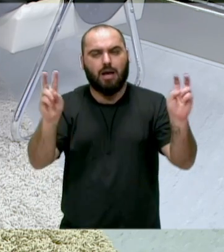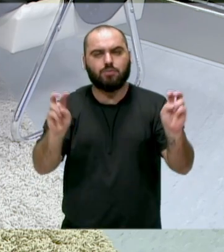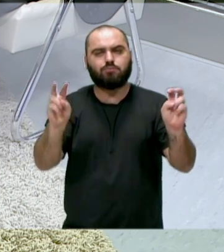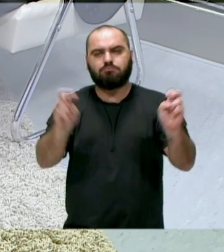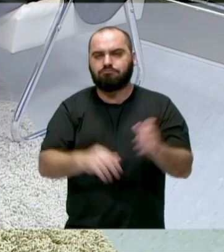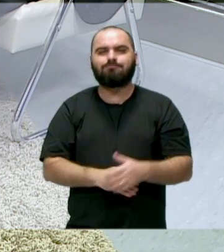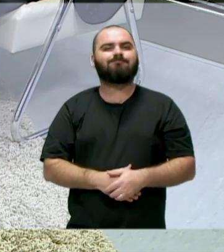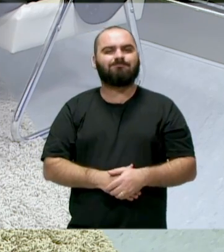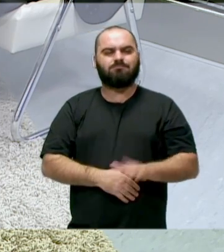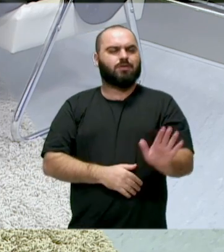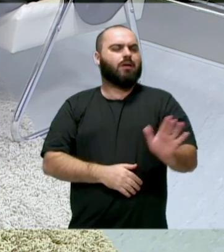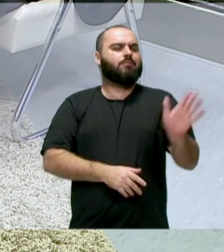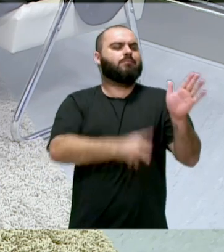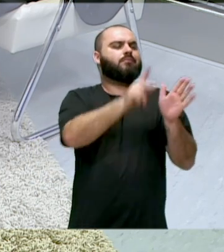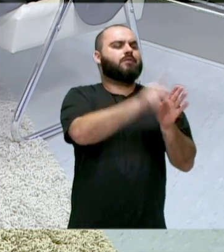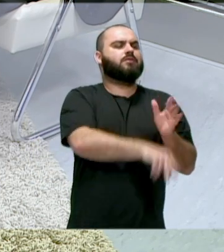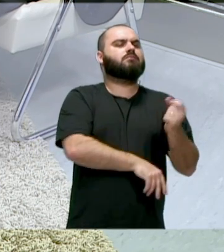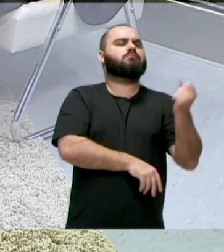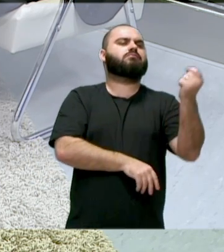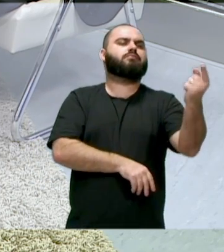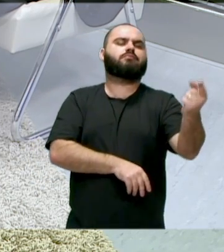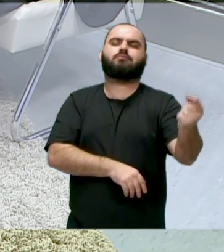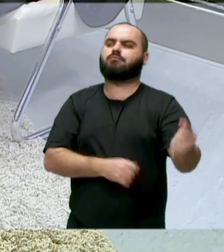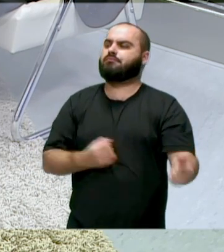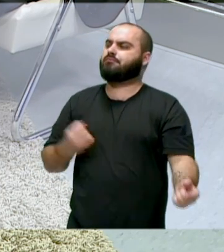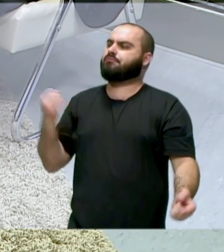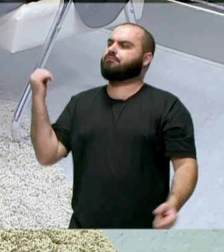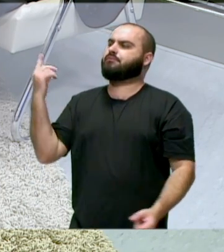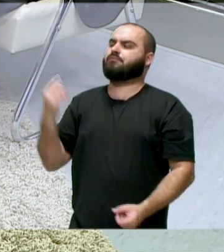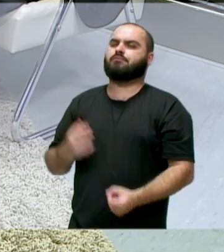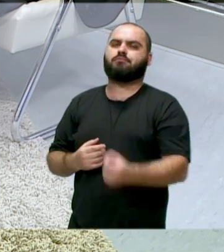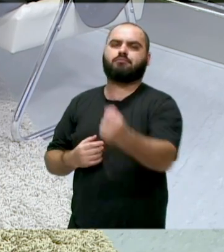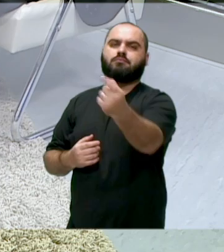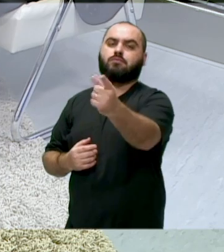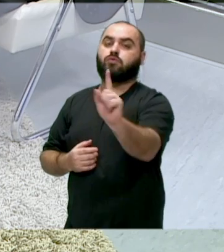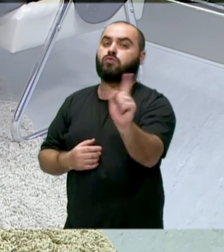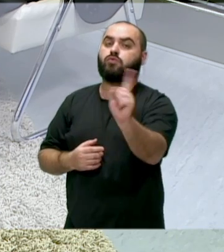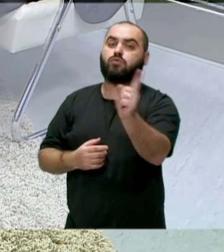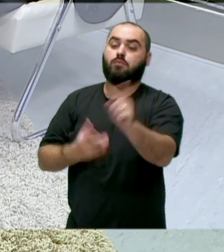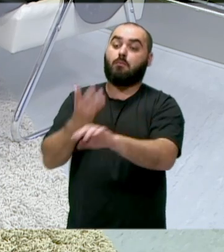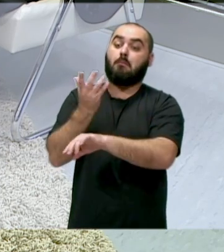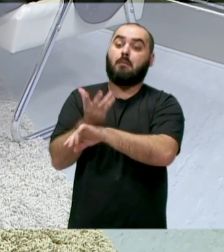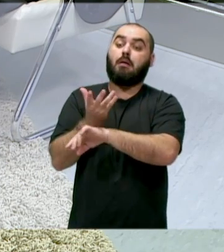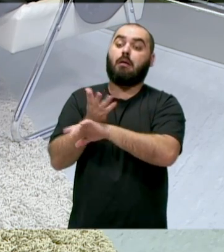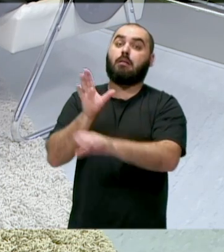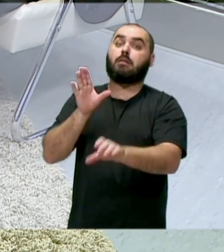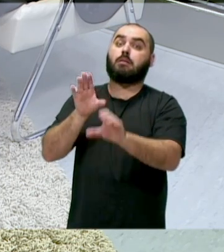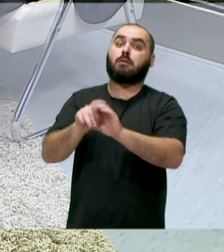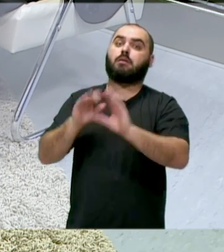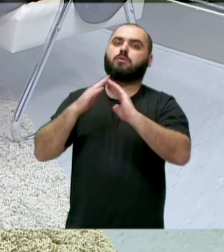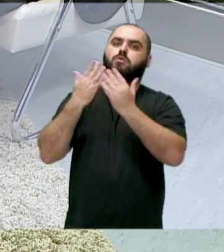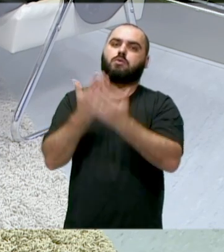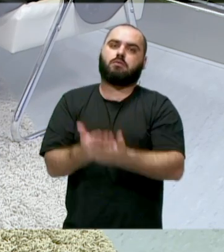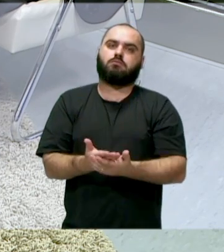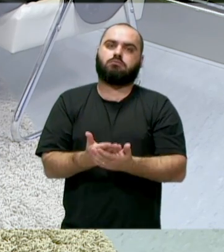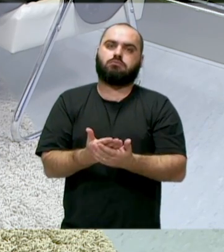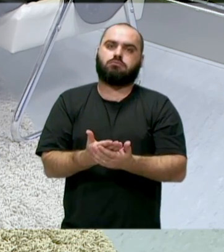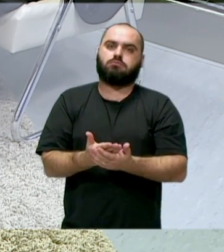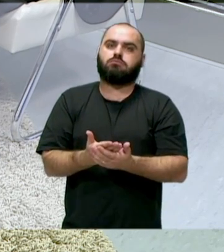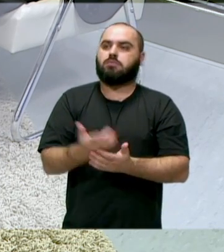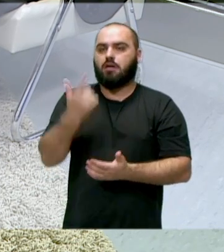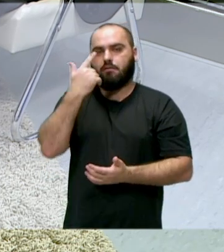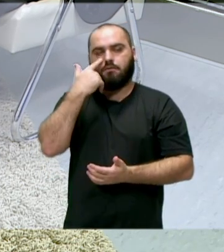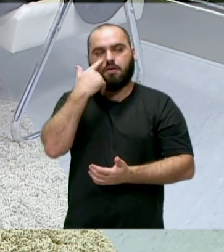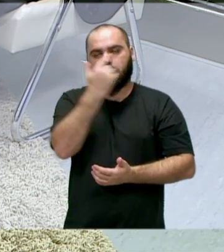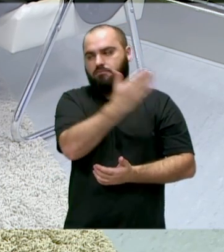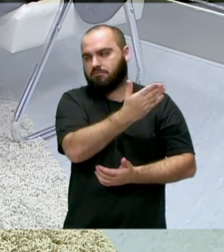esporádicos, tem que ser contínuo, tem que ser matéria e ambiente escolar, porque a gente cansa de ver casos